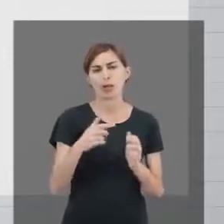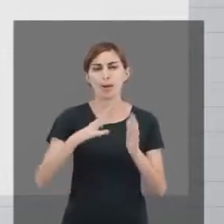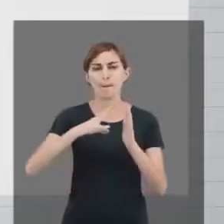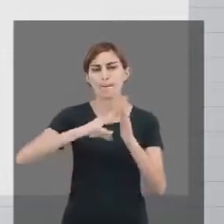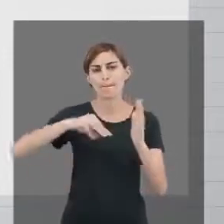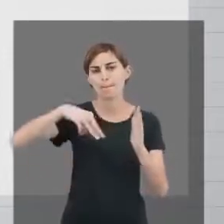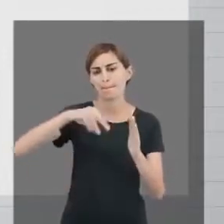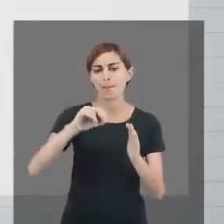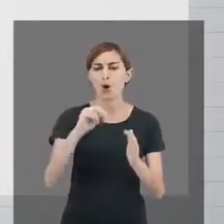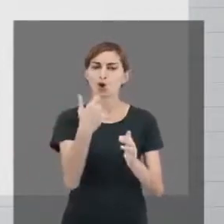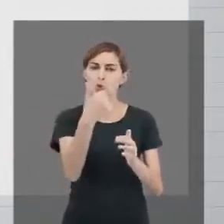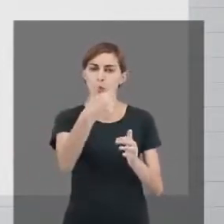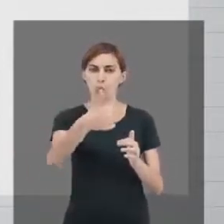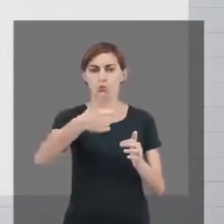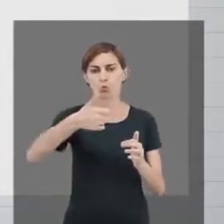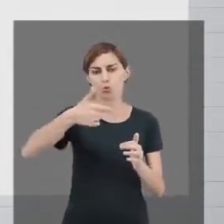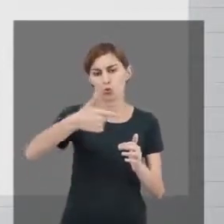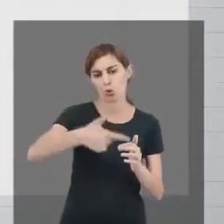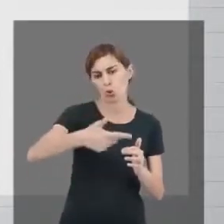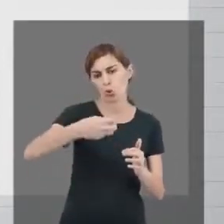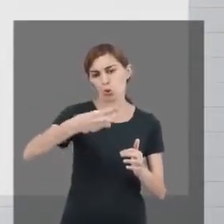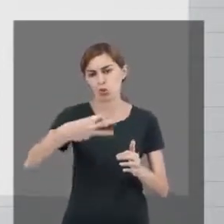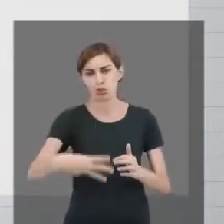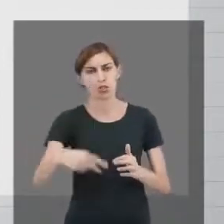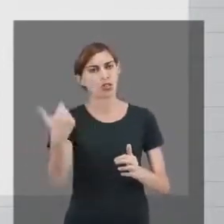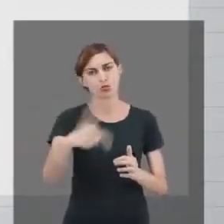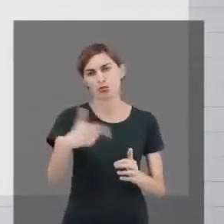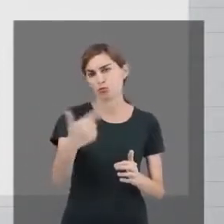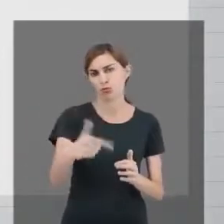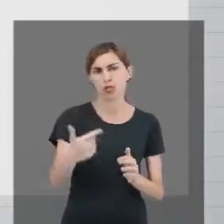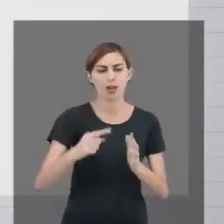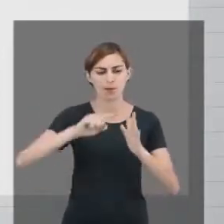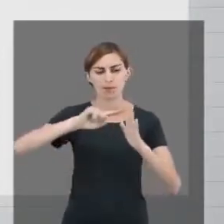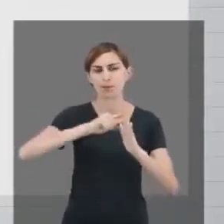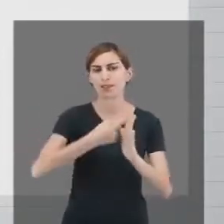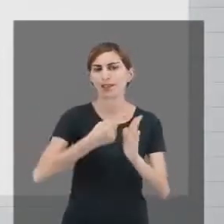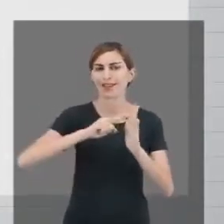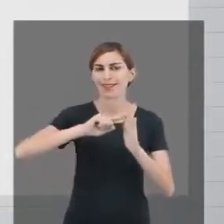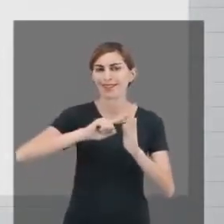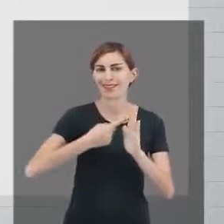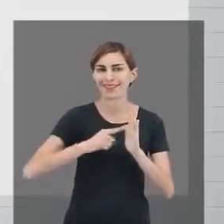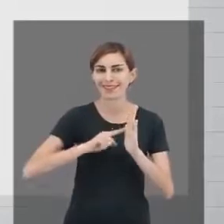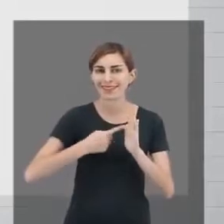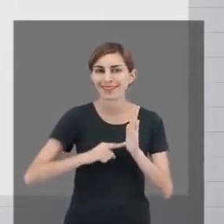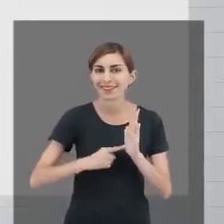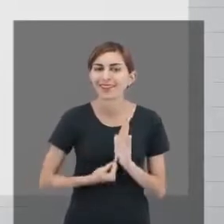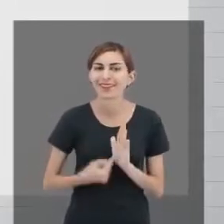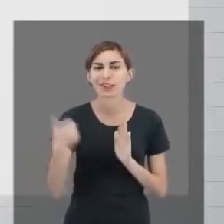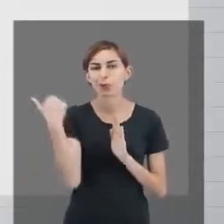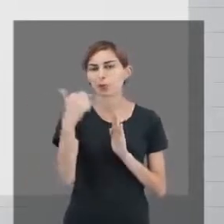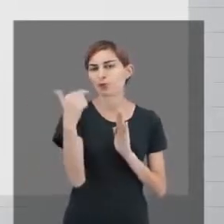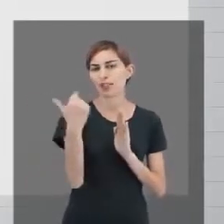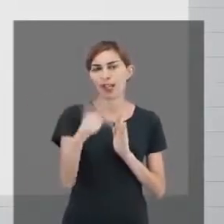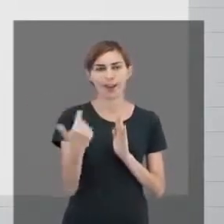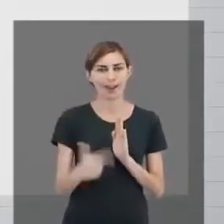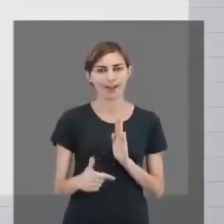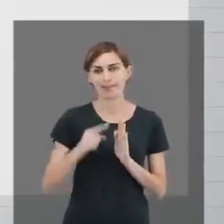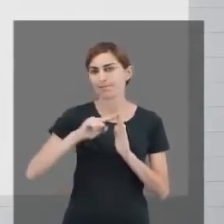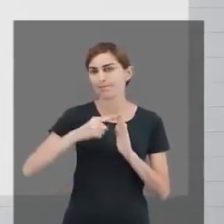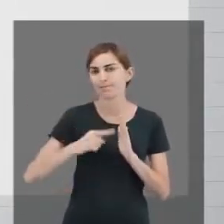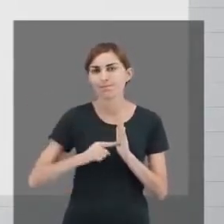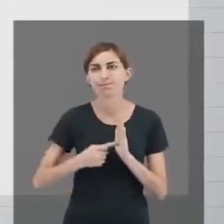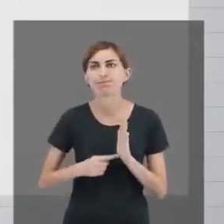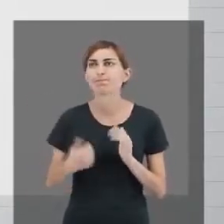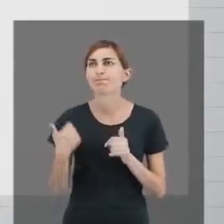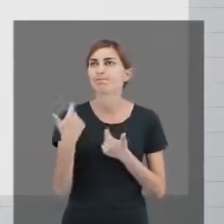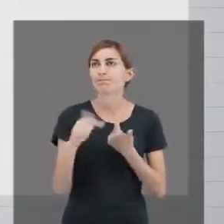A não tem módulo 1, módulo 2, módulo 3. Não existem pré-requisitos no nosso curso. Então, hoje, você